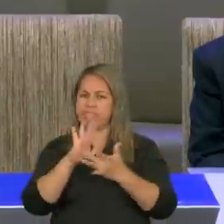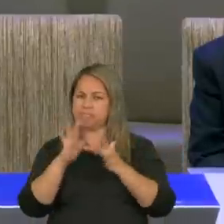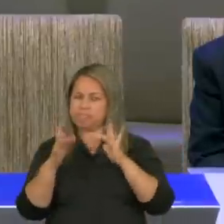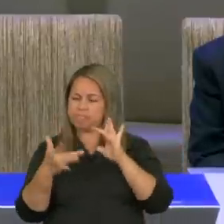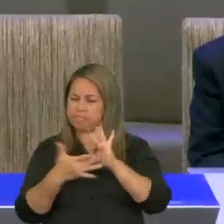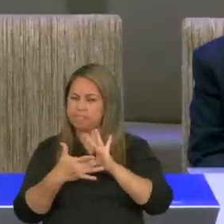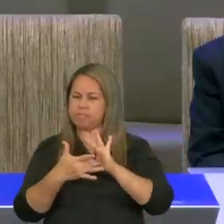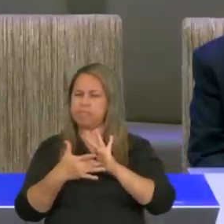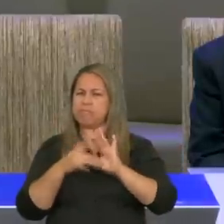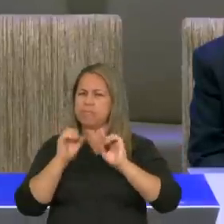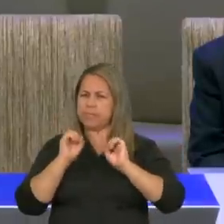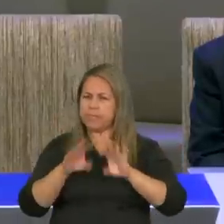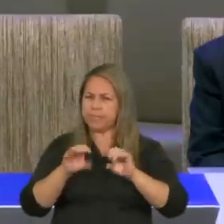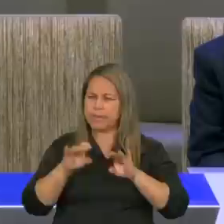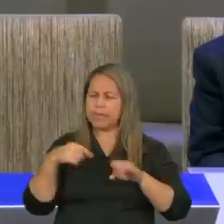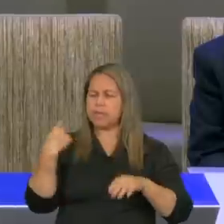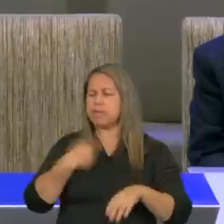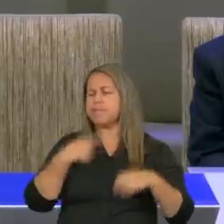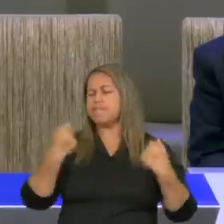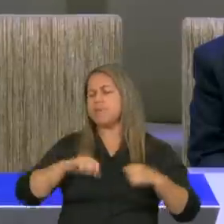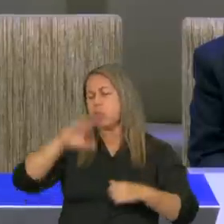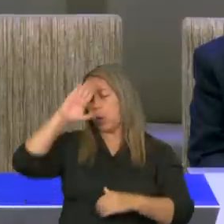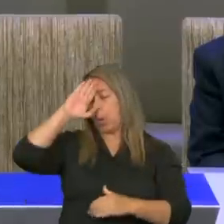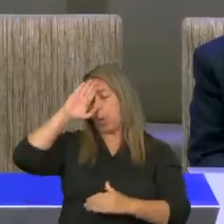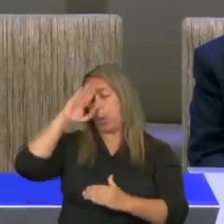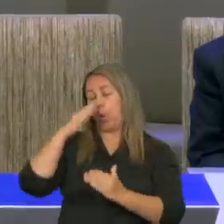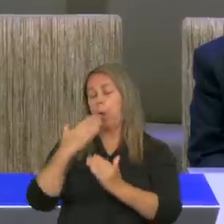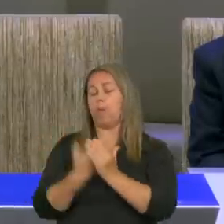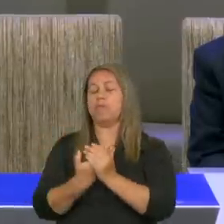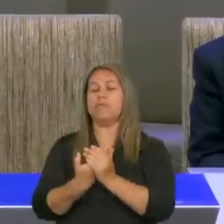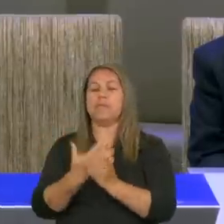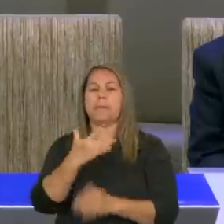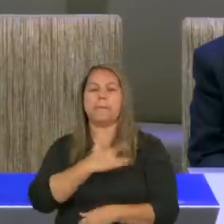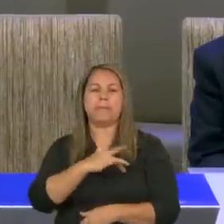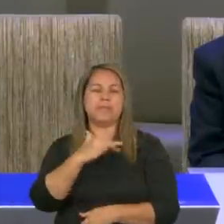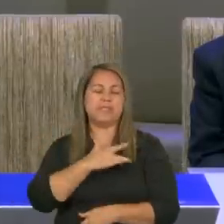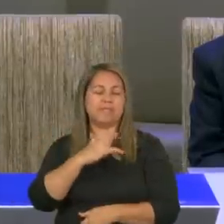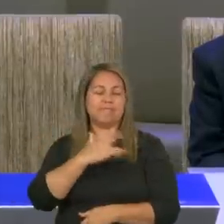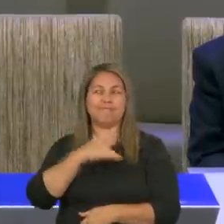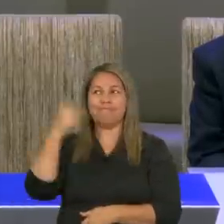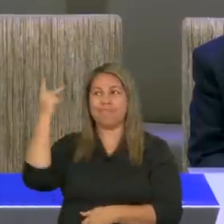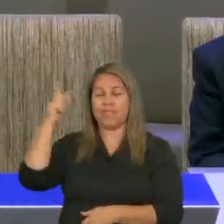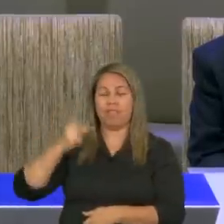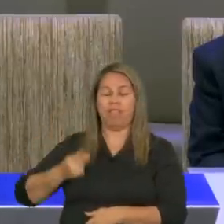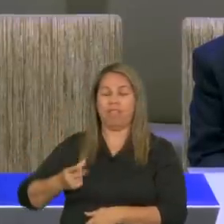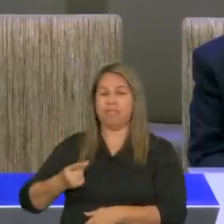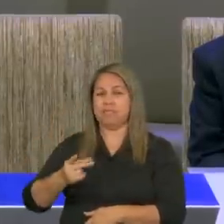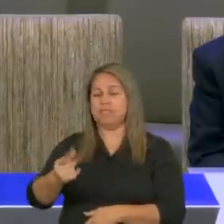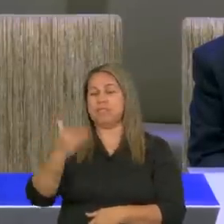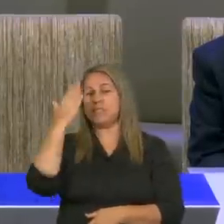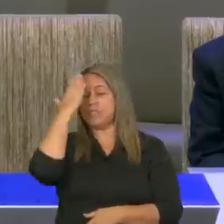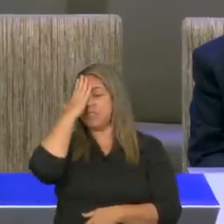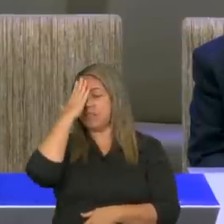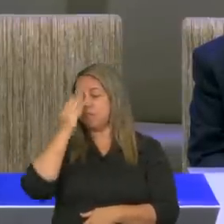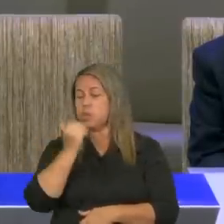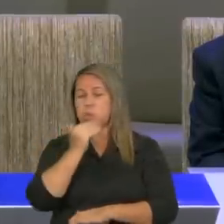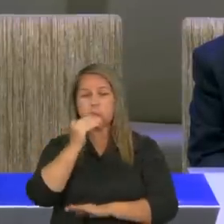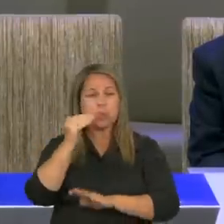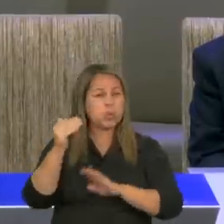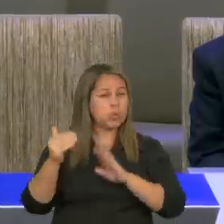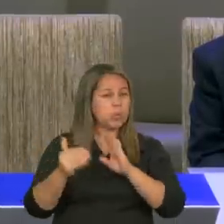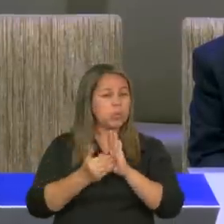a confiar na sua eterna misericórdia e saber que tudo está